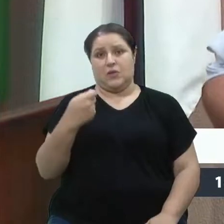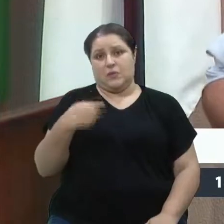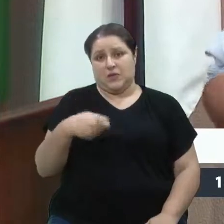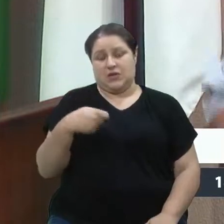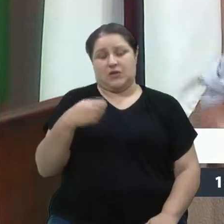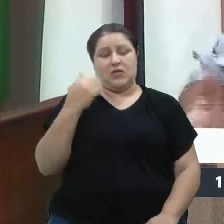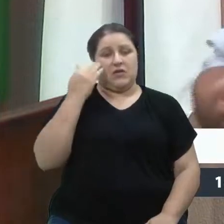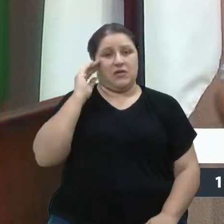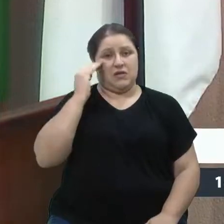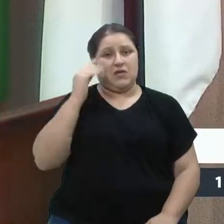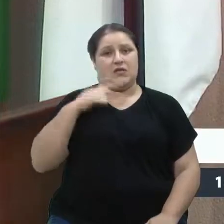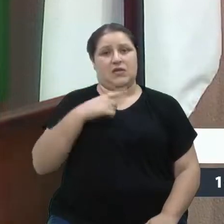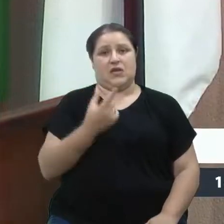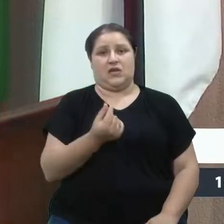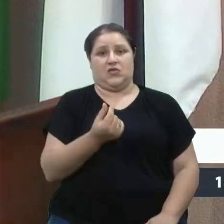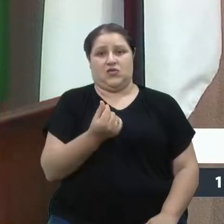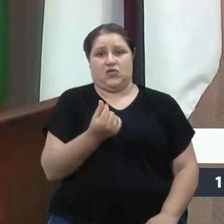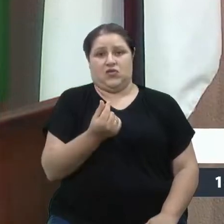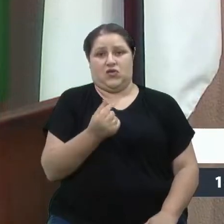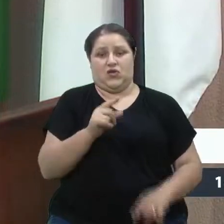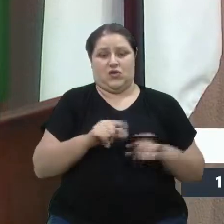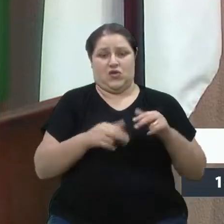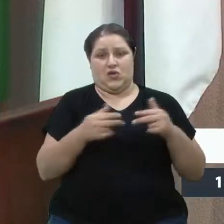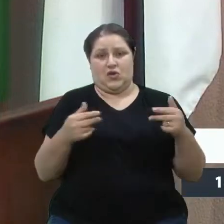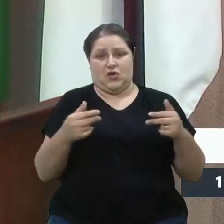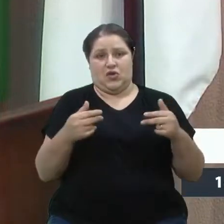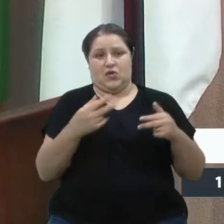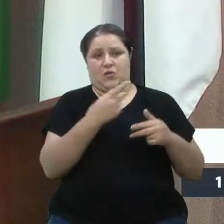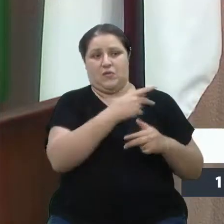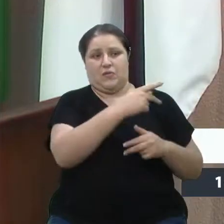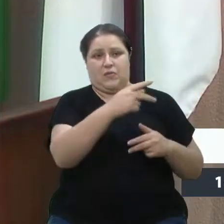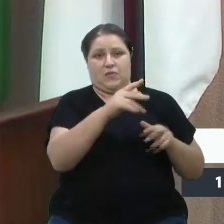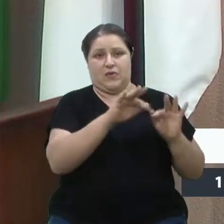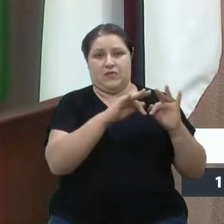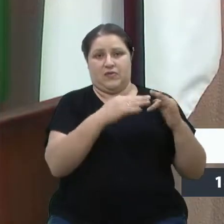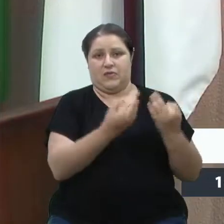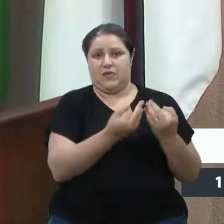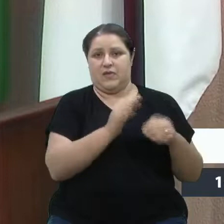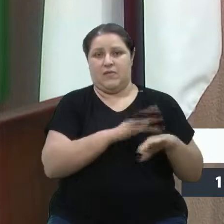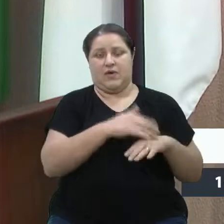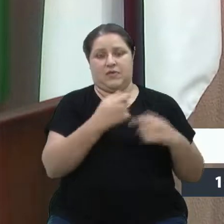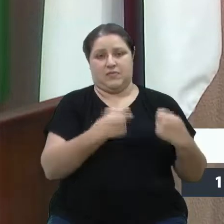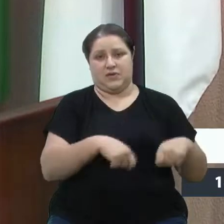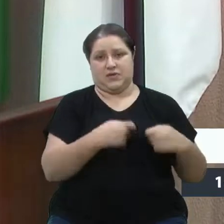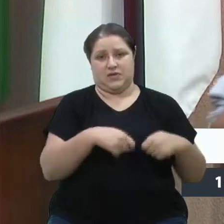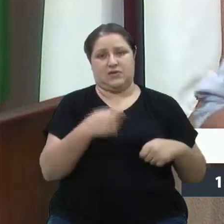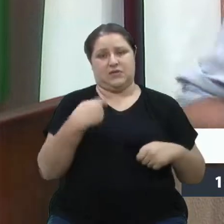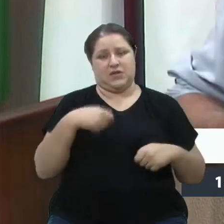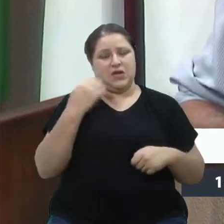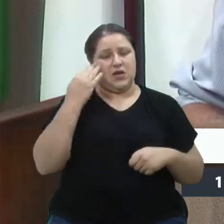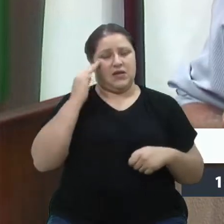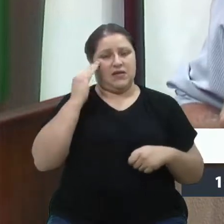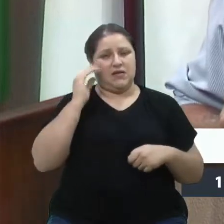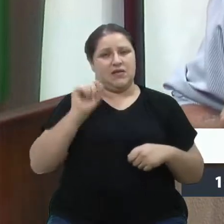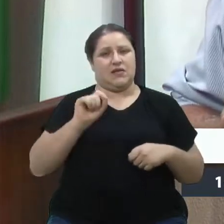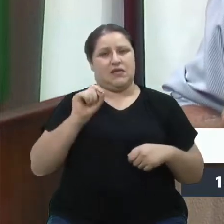recursos para as famílias que mais precisam. Eu preciso compreender